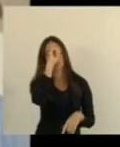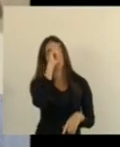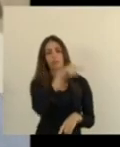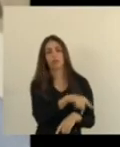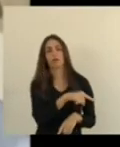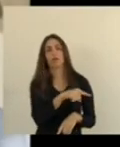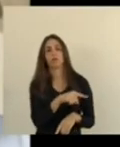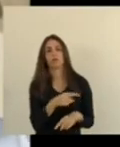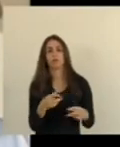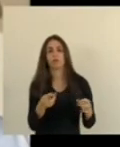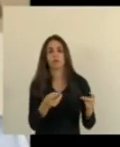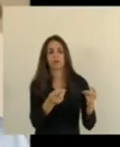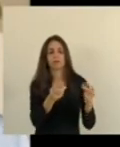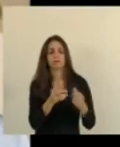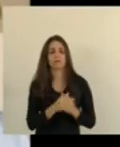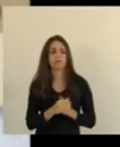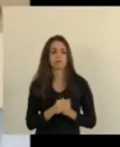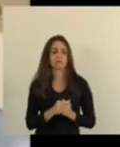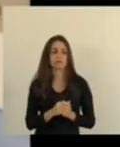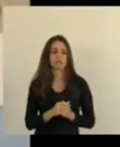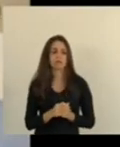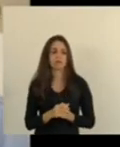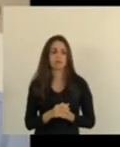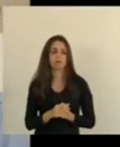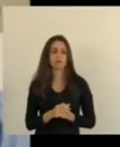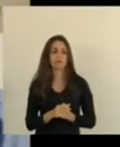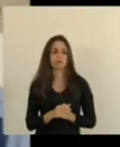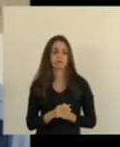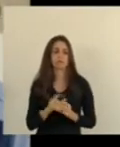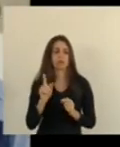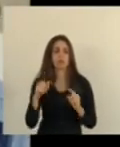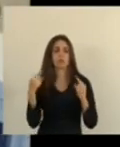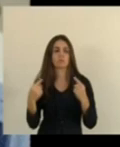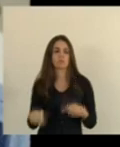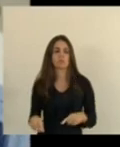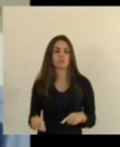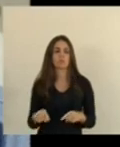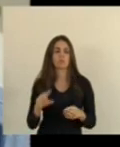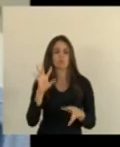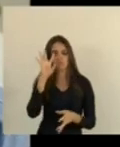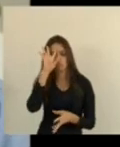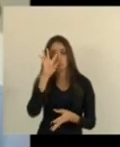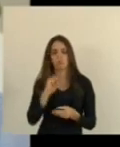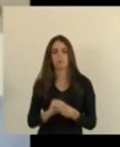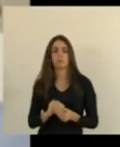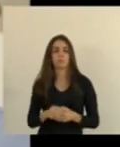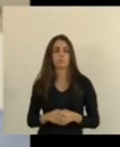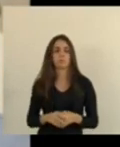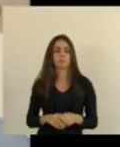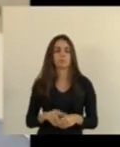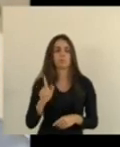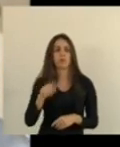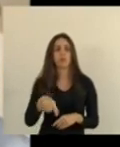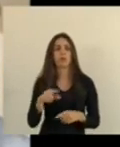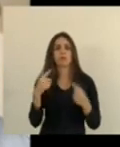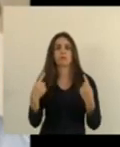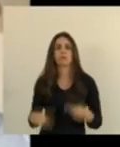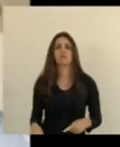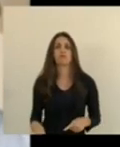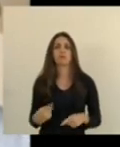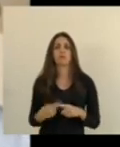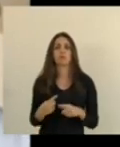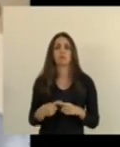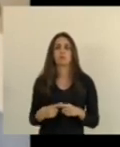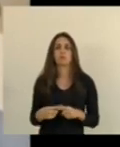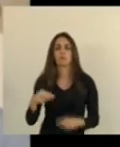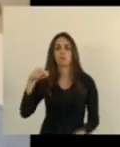e vou dizer mais é desafio vou concluir senhor presidente é até um desafio que a